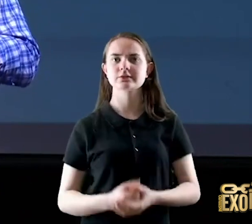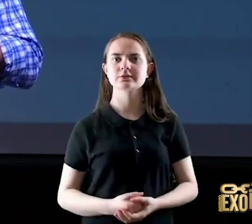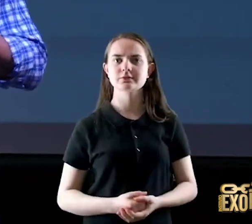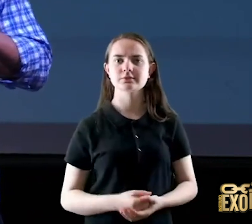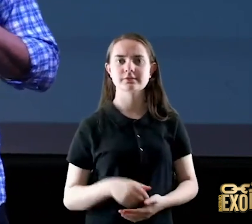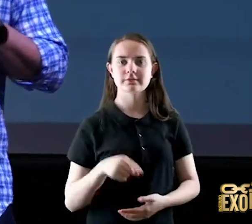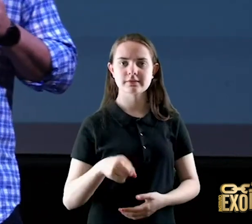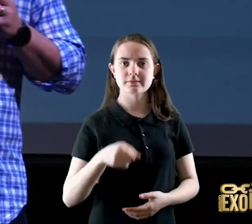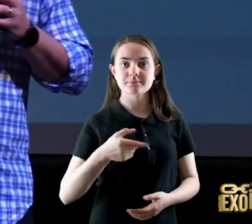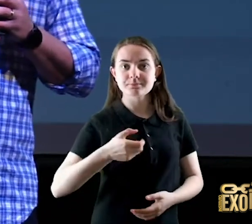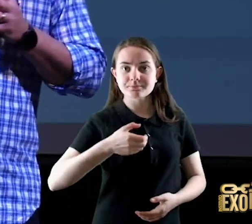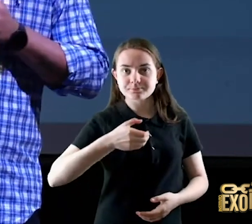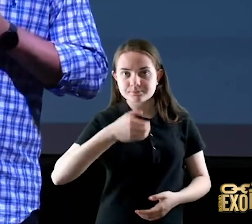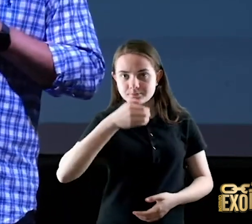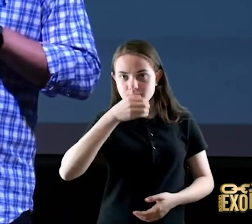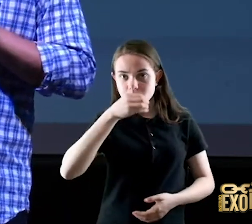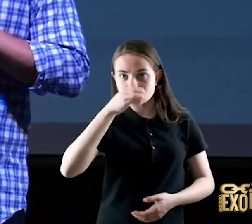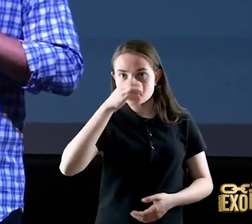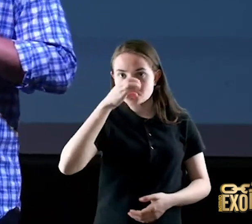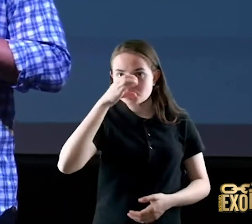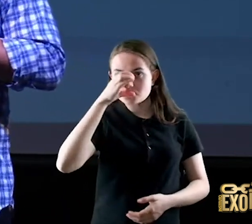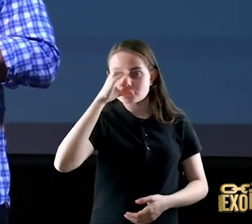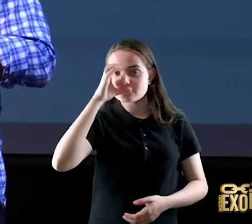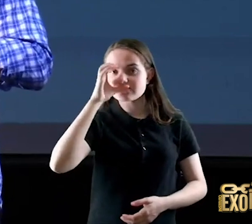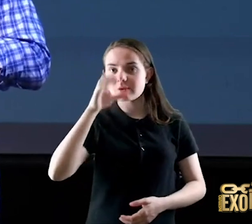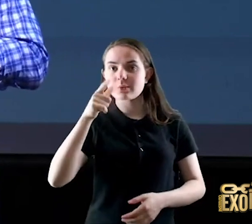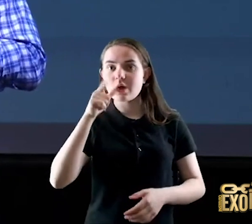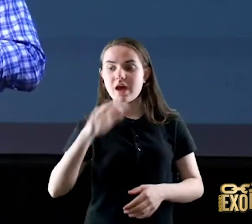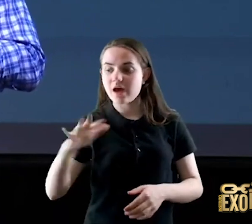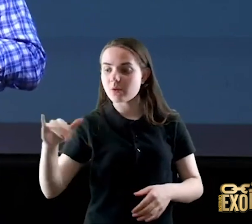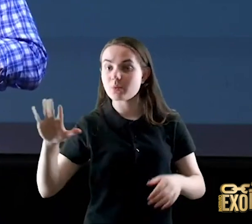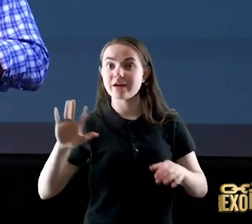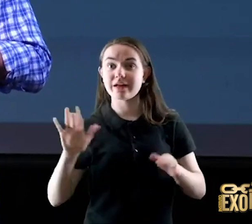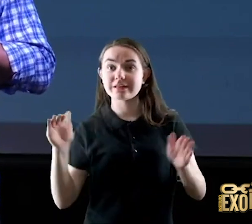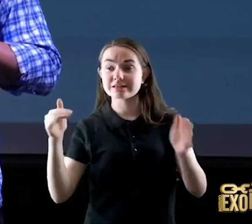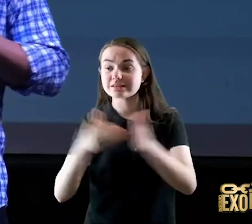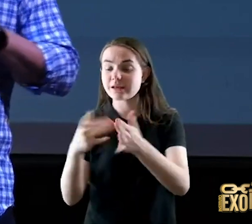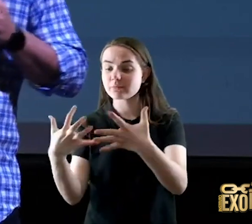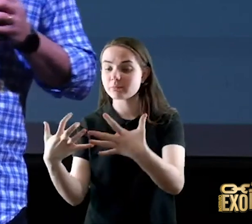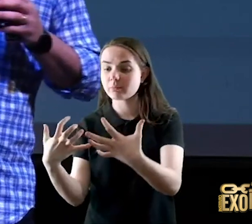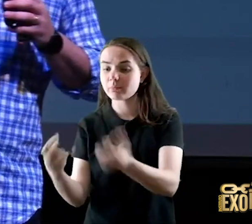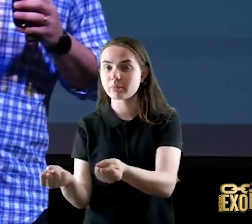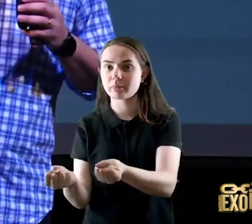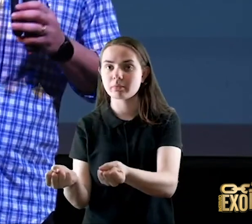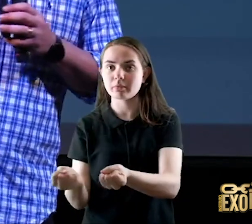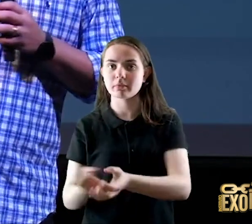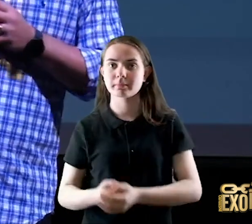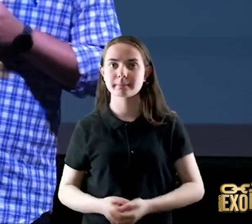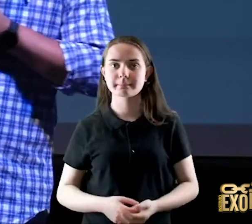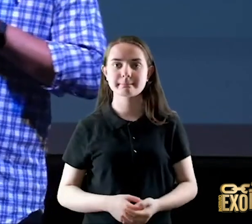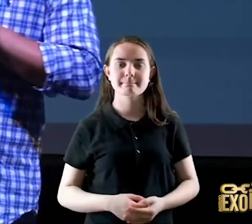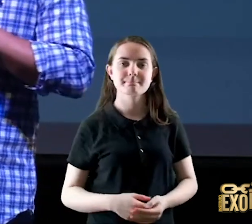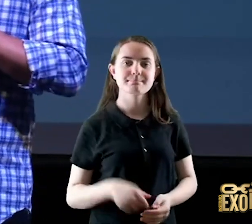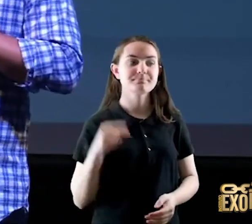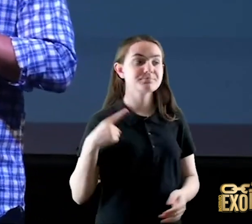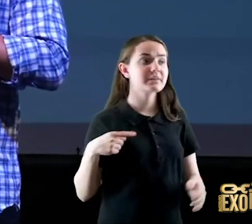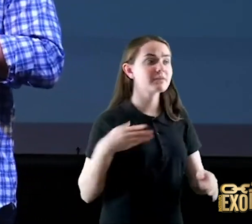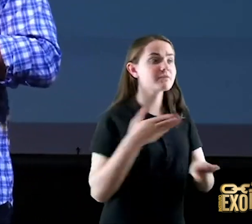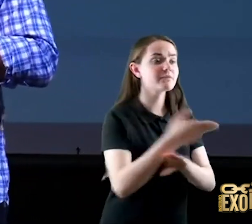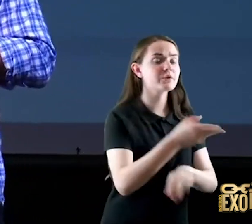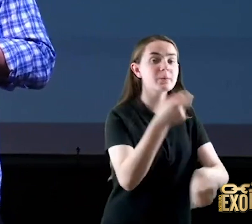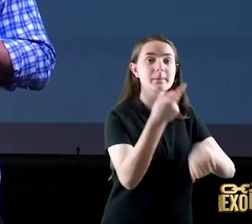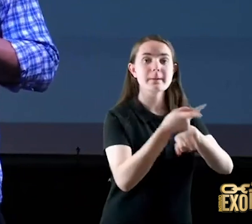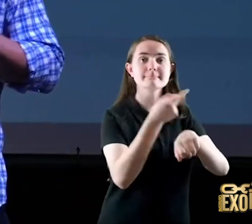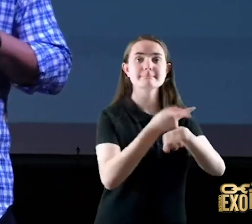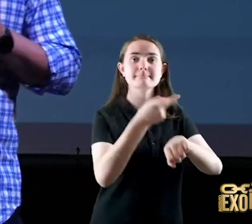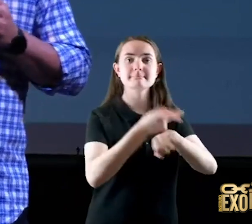ele bebeu da água do rio Quirete até o rio secar foi ter que pedir socorro por uma pobre viúva que não tinha se